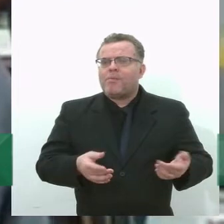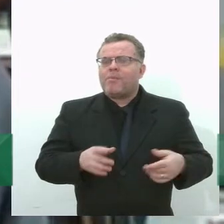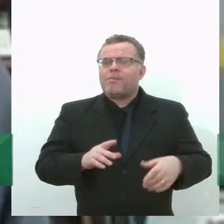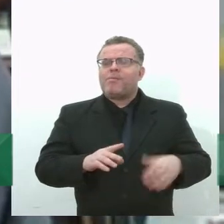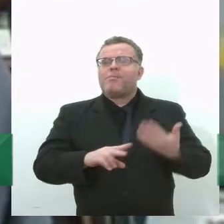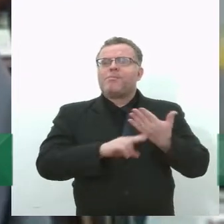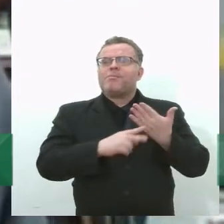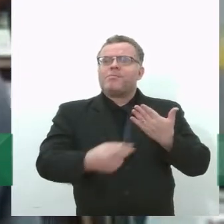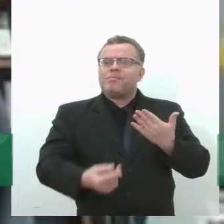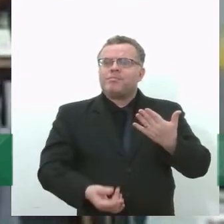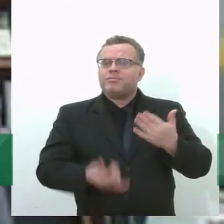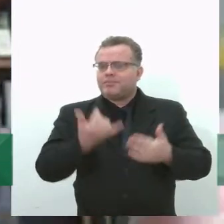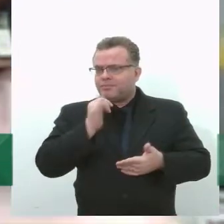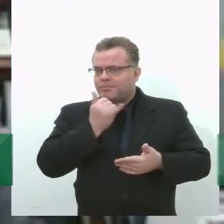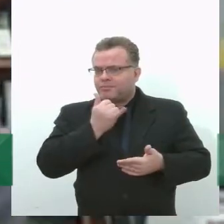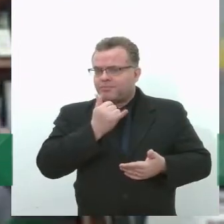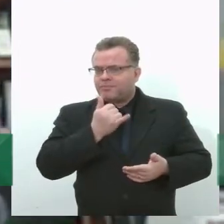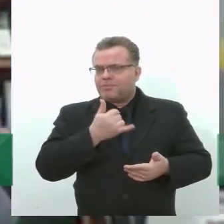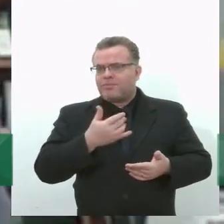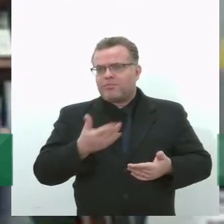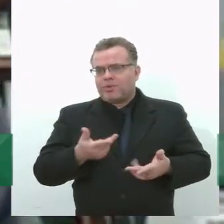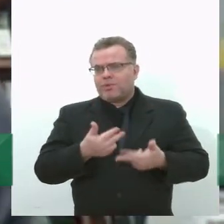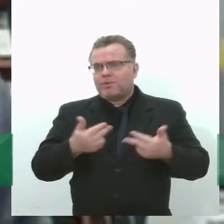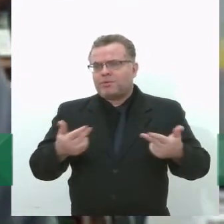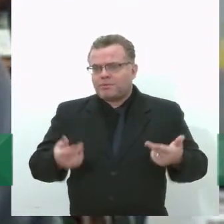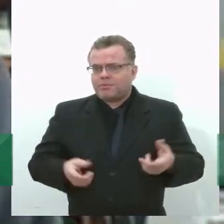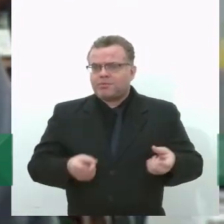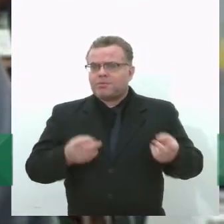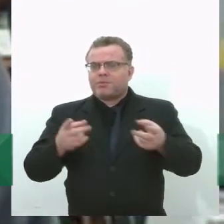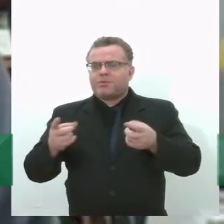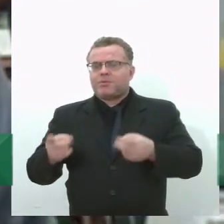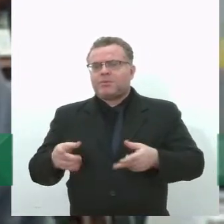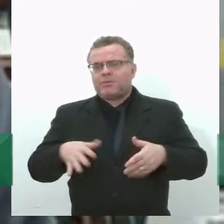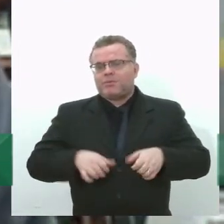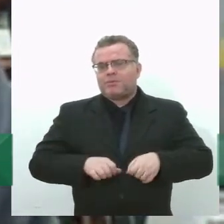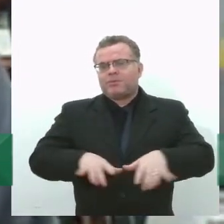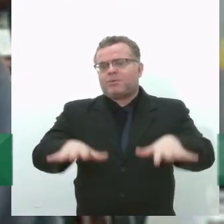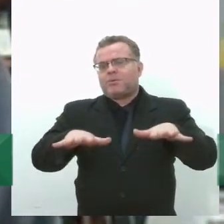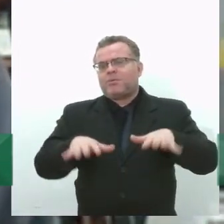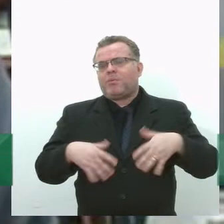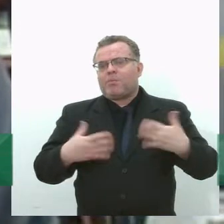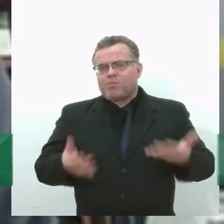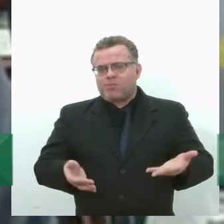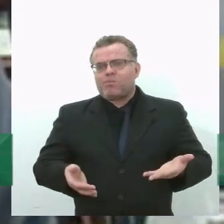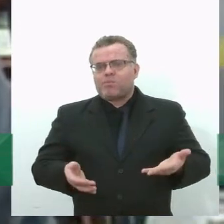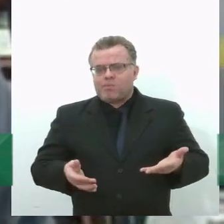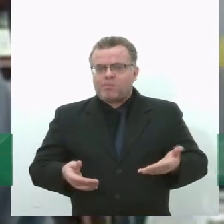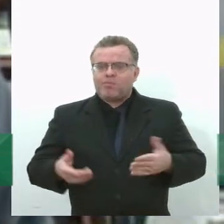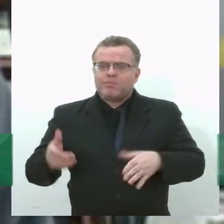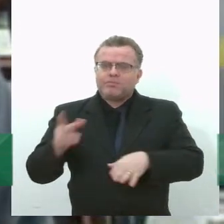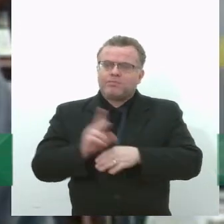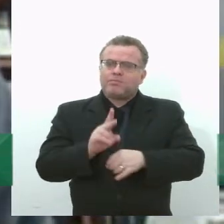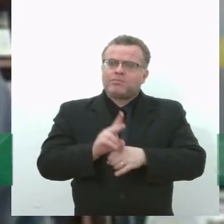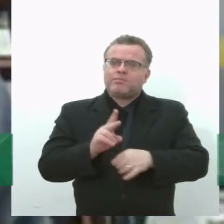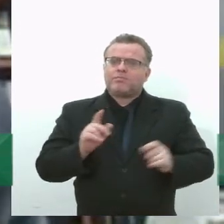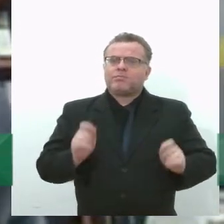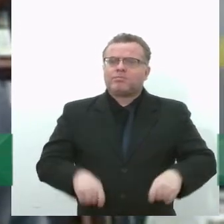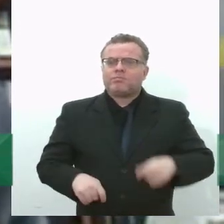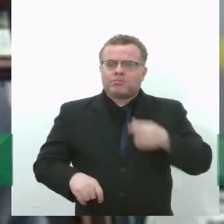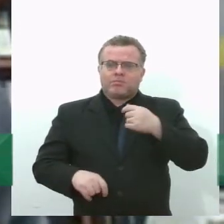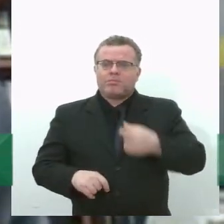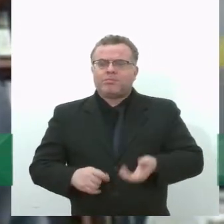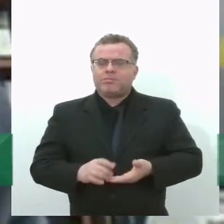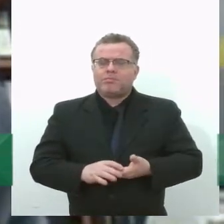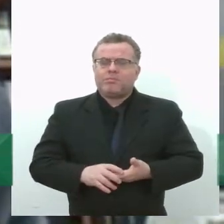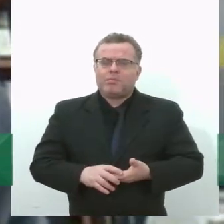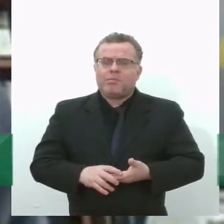que é vendida para a rede, enfim, Atende uma demanda interessante. O